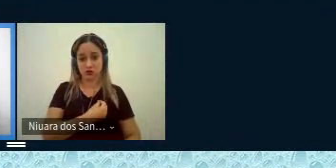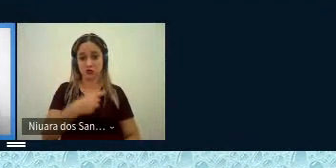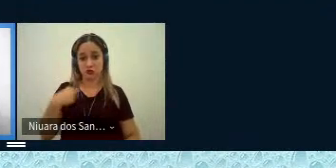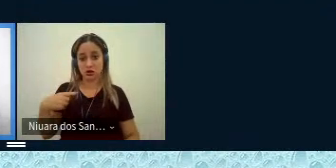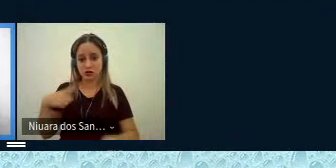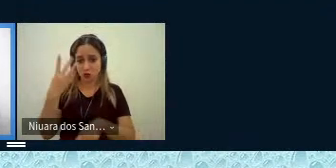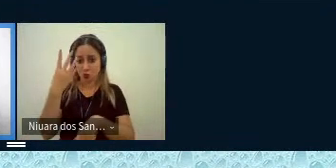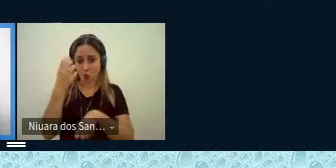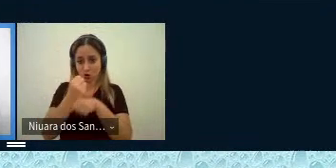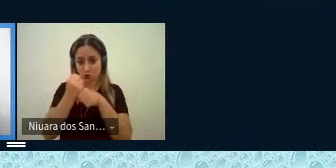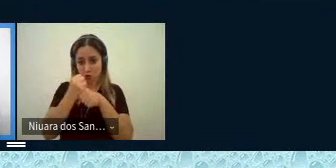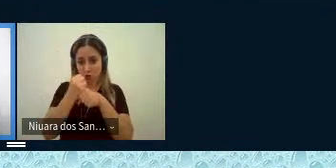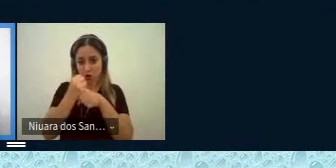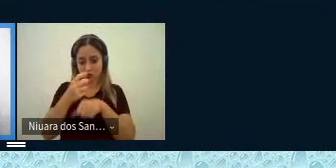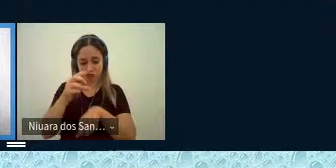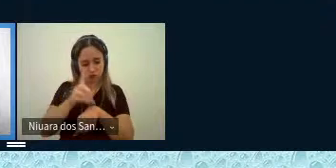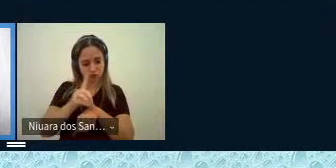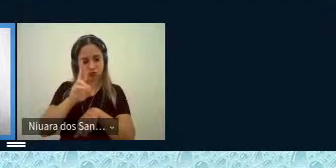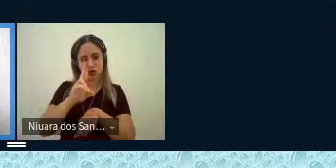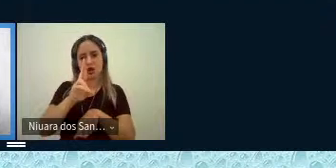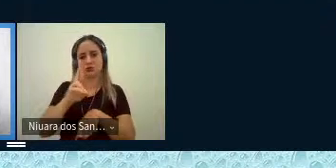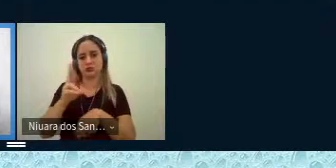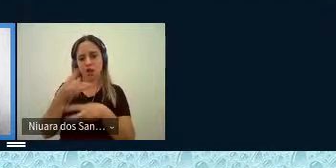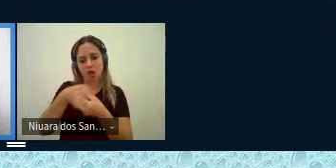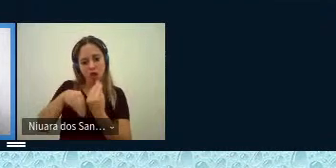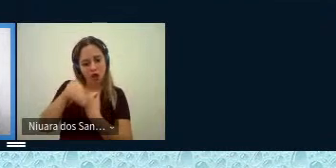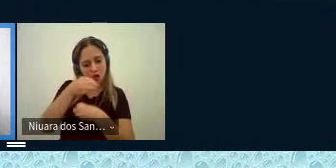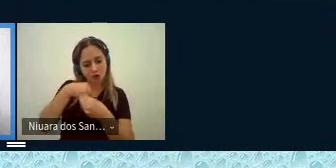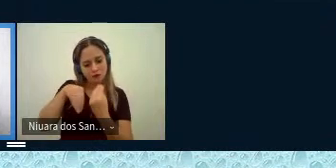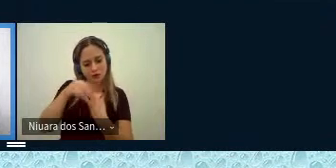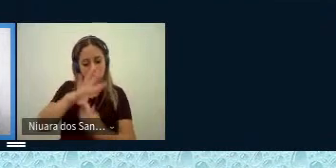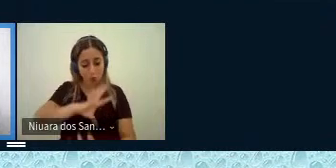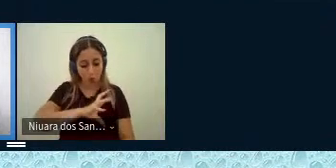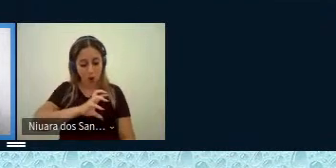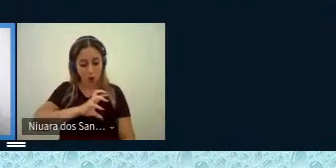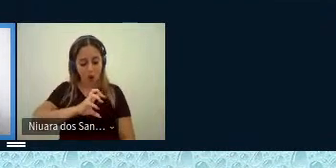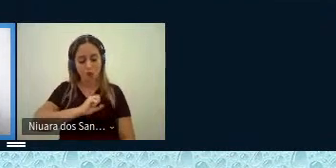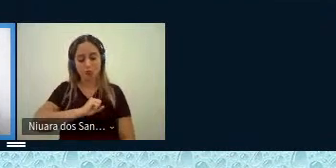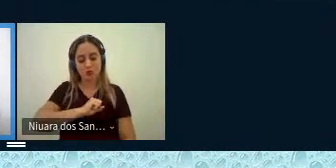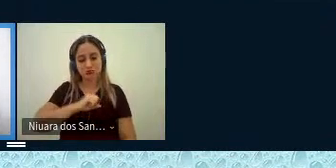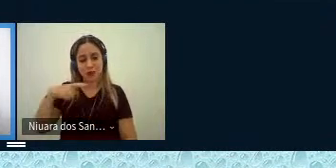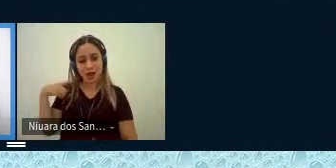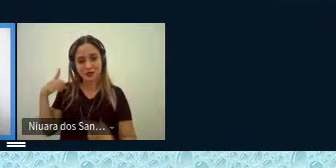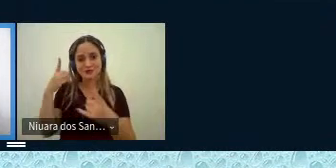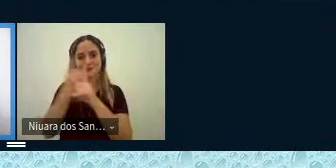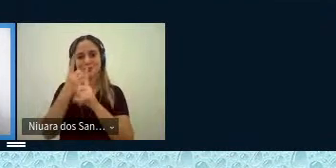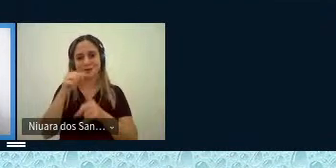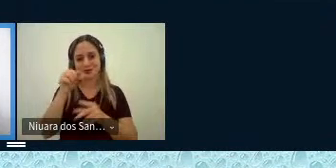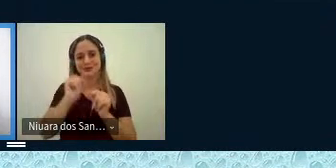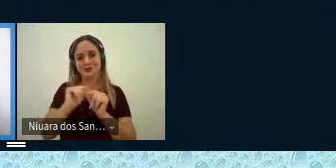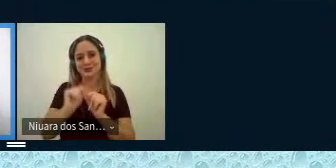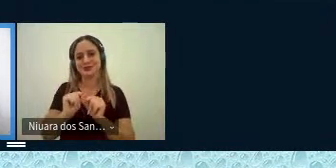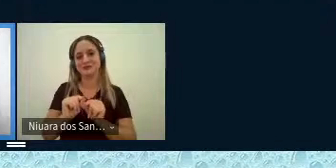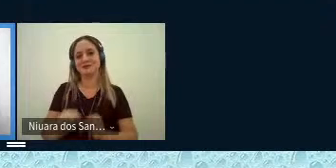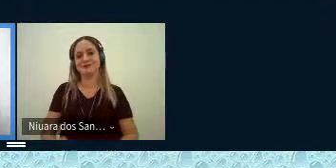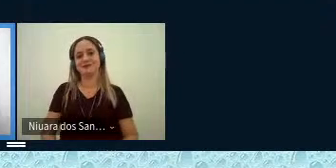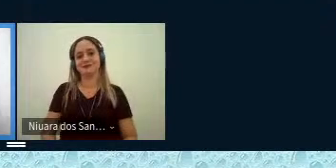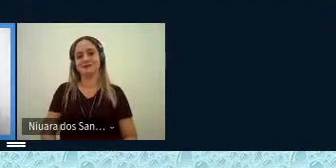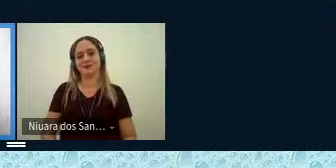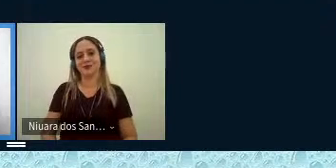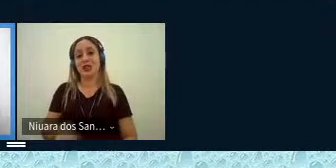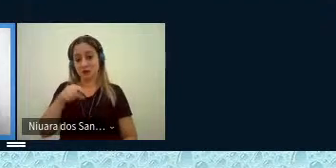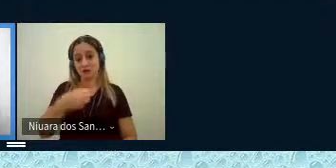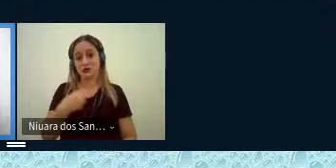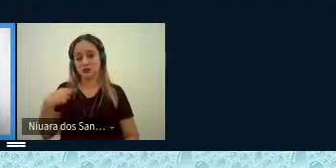esses quatro anos de doutoramento envolvidos no amor pela descoberta que estão fazendo e que